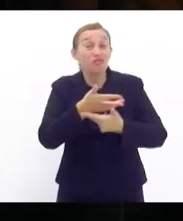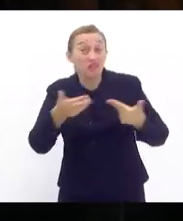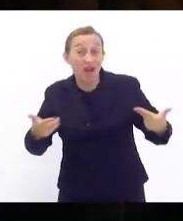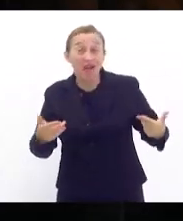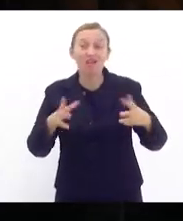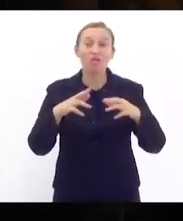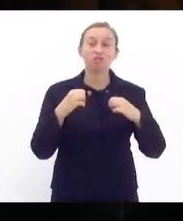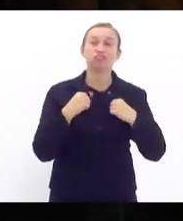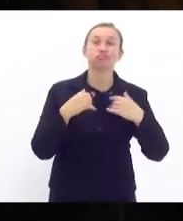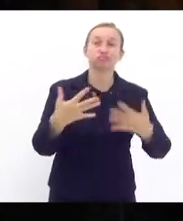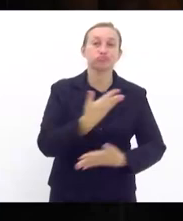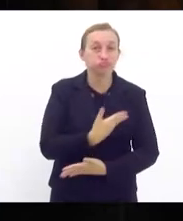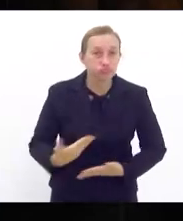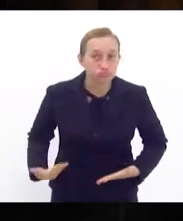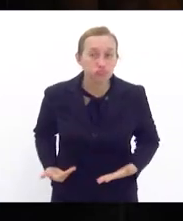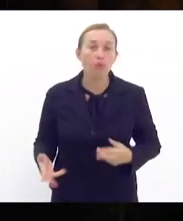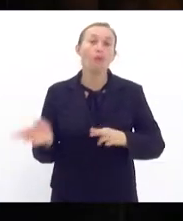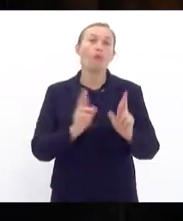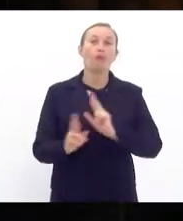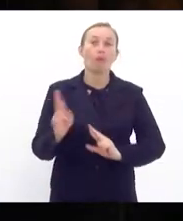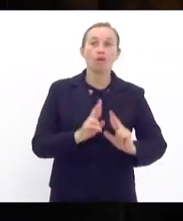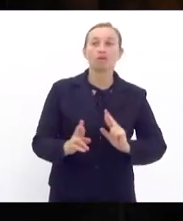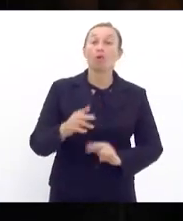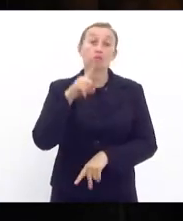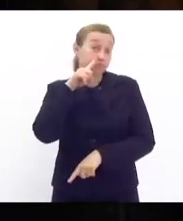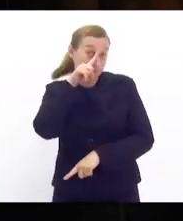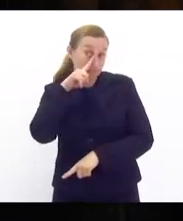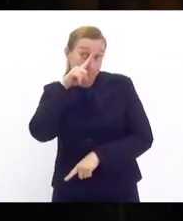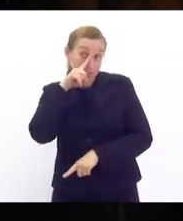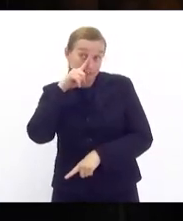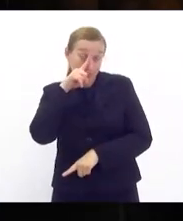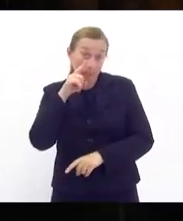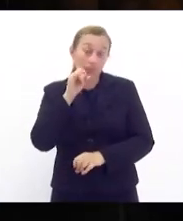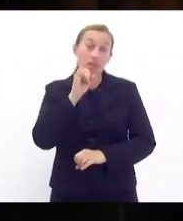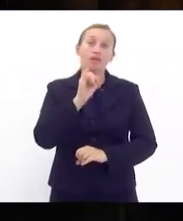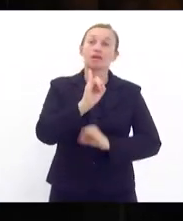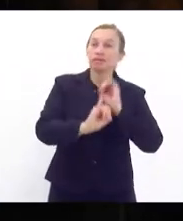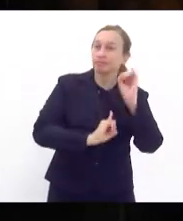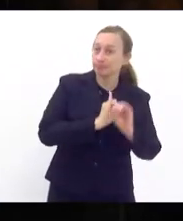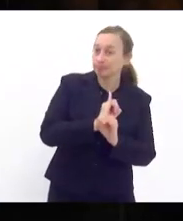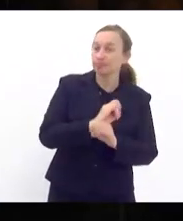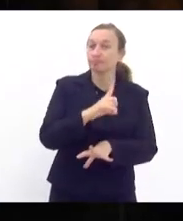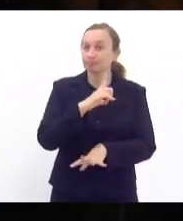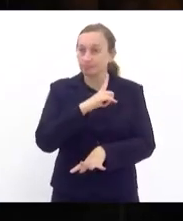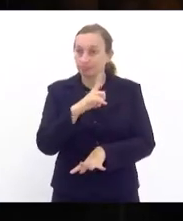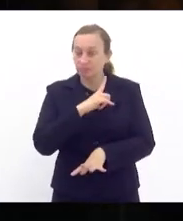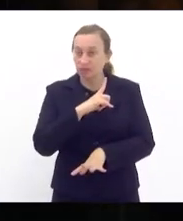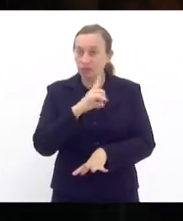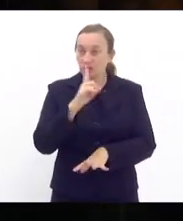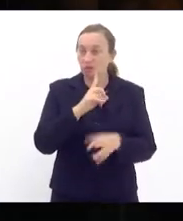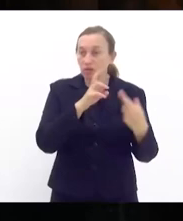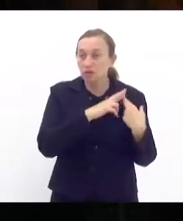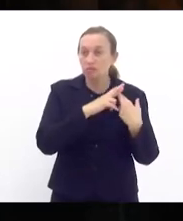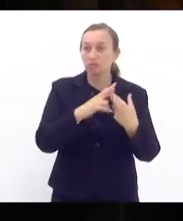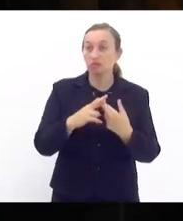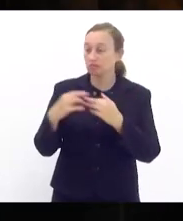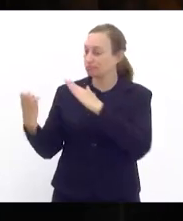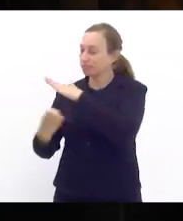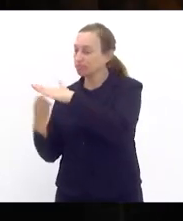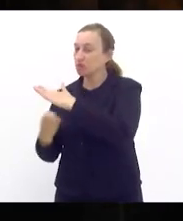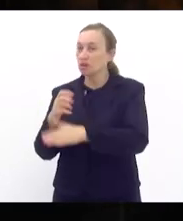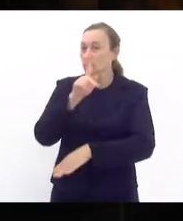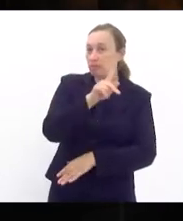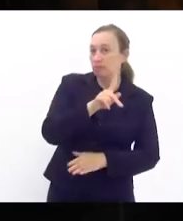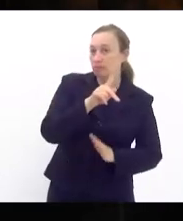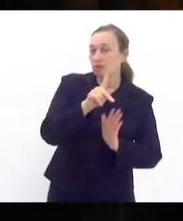audiências públicas com relação aos perigos que a gente tem de não responsabilizar as empresas quando o PL